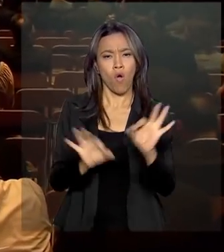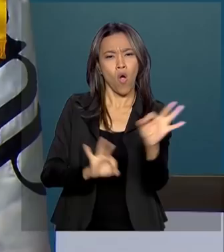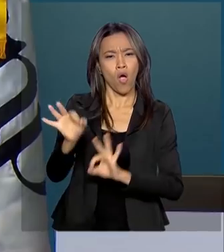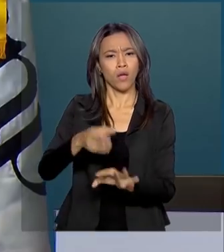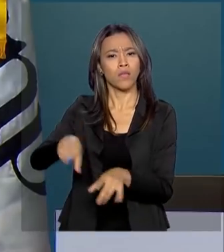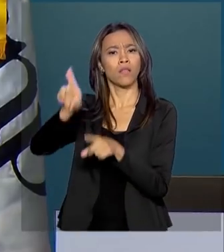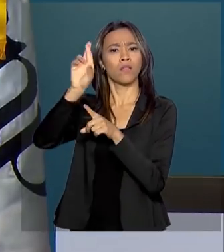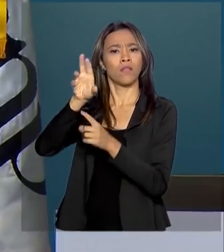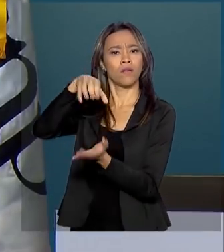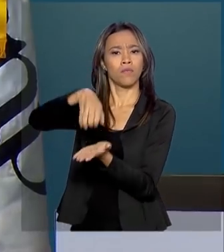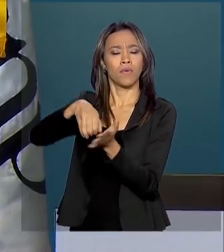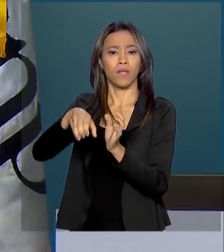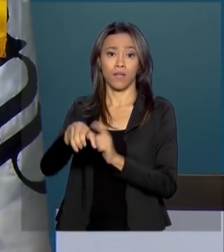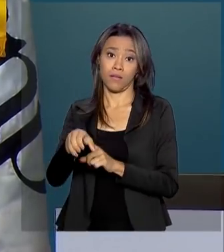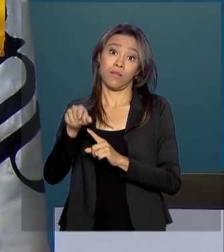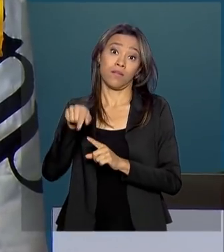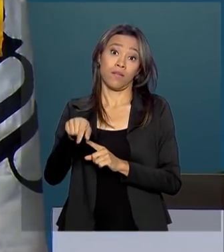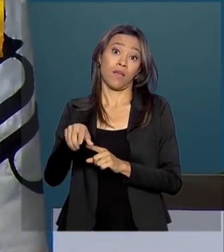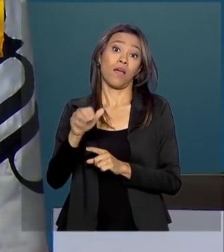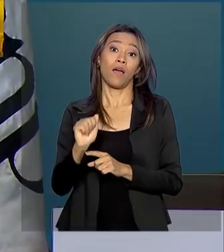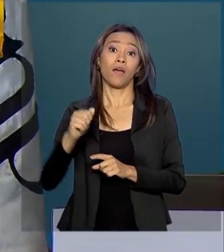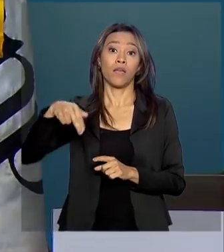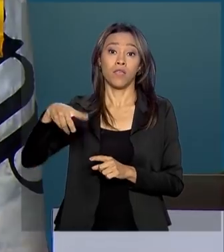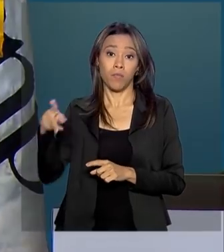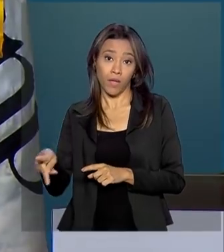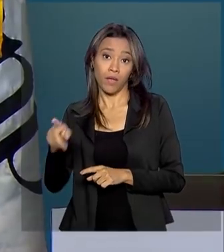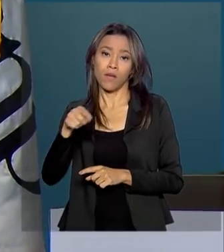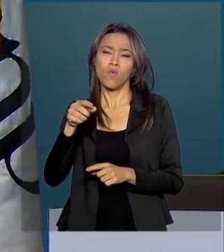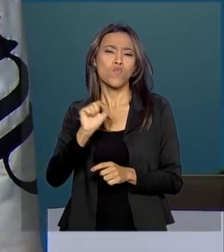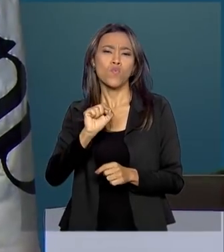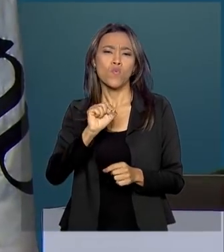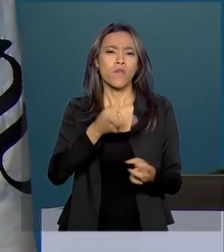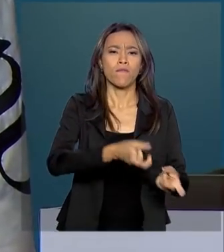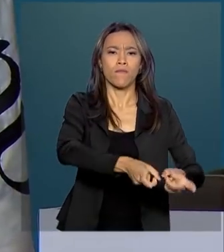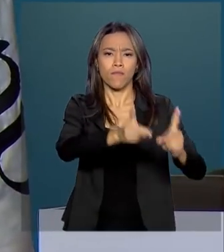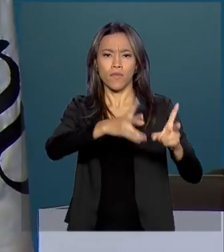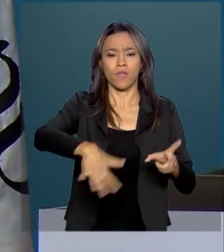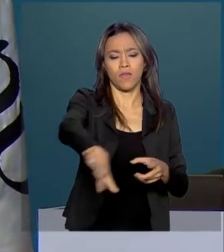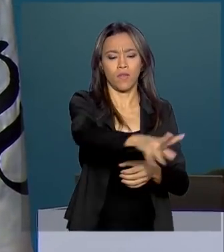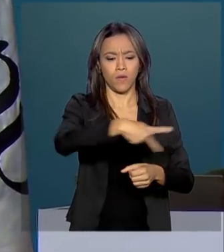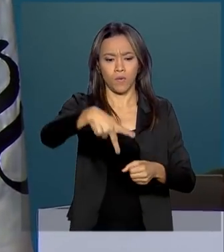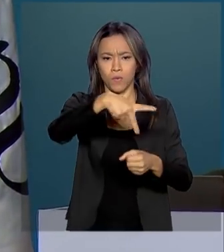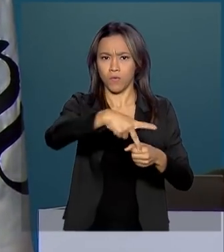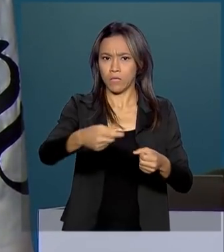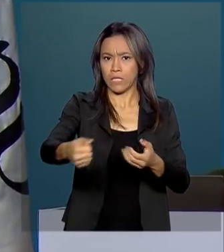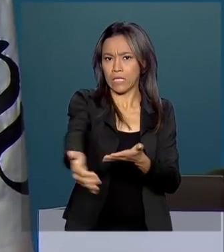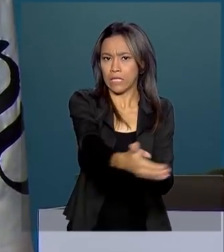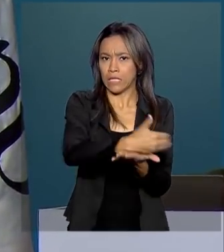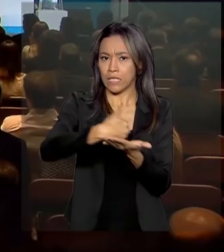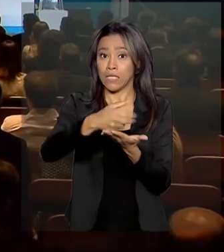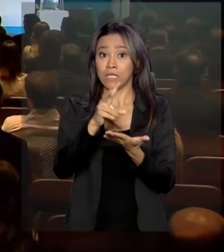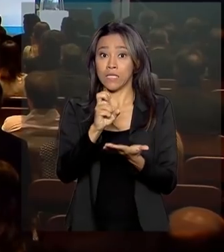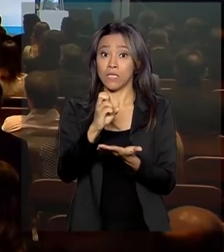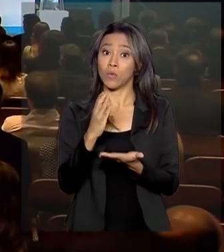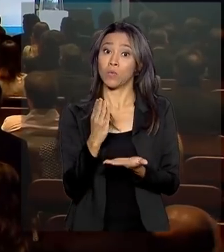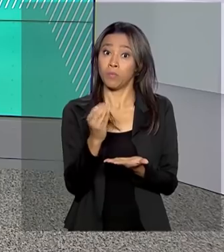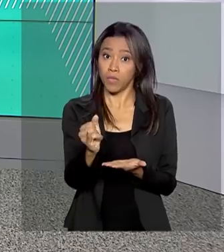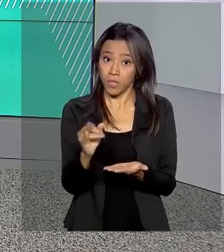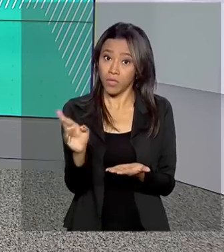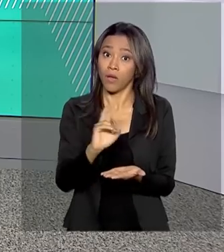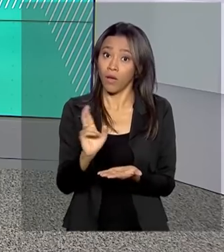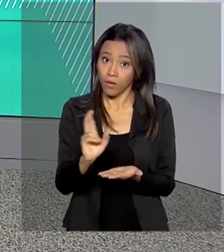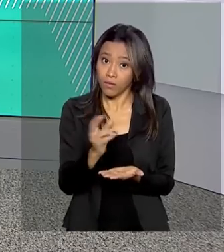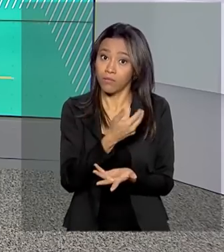bloco arrematado foi o de Aram, na Bacia de Santos, que garantiu a arrecadação de R 5 bilhões aos cofres públicos.